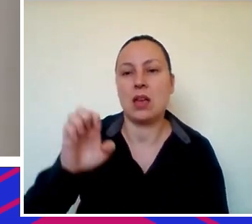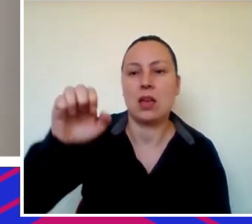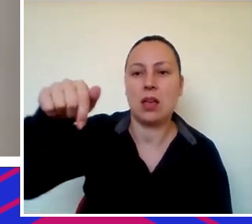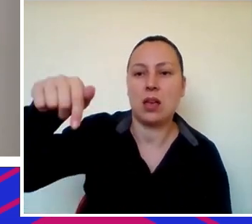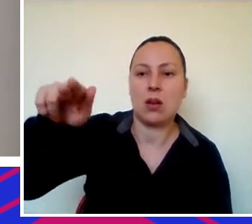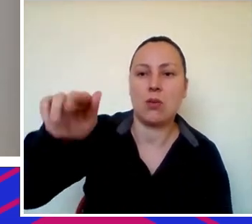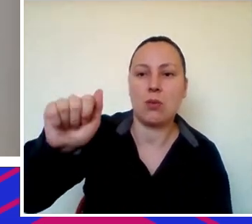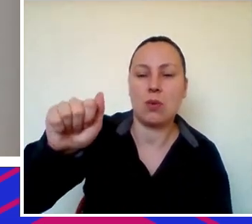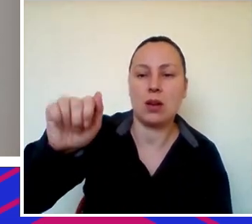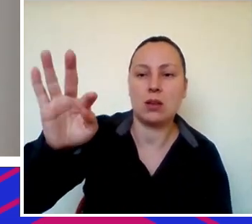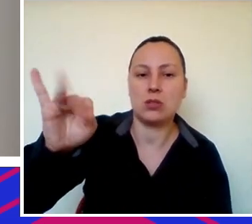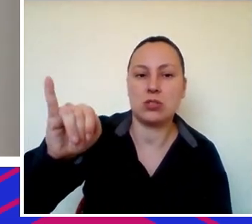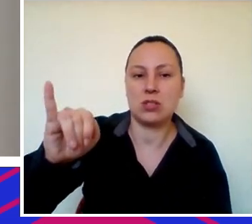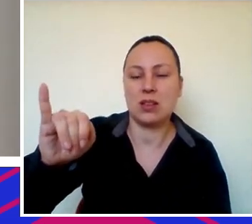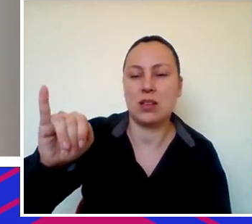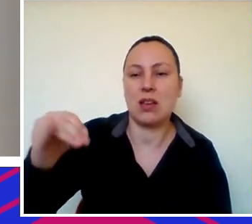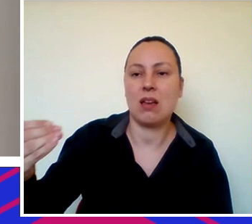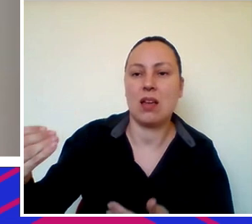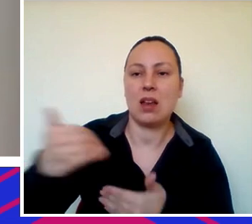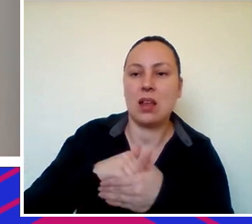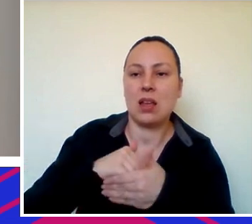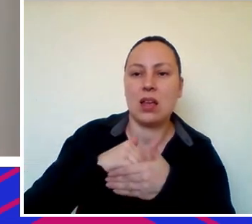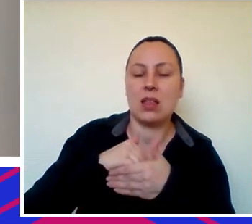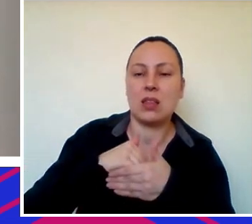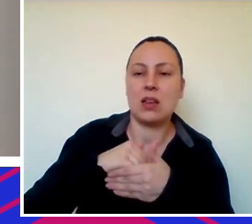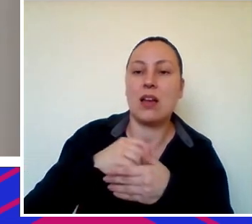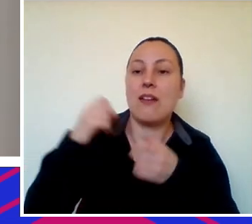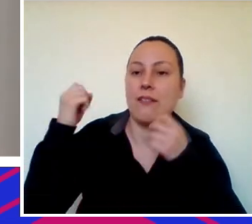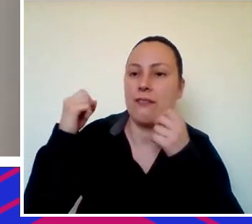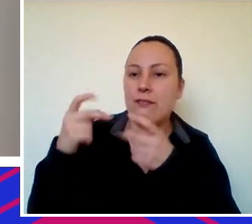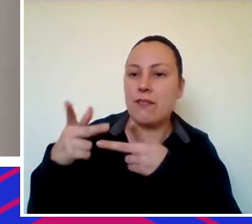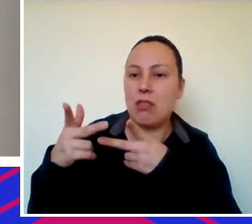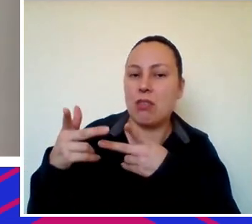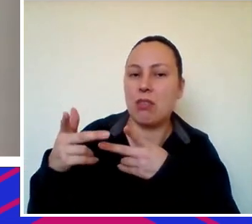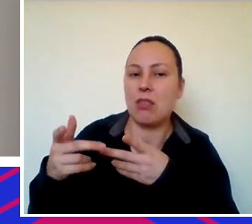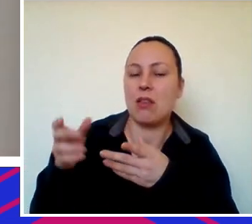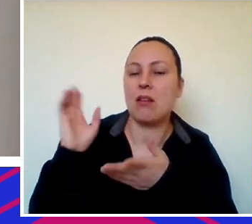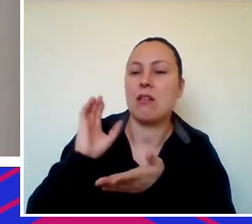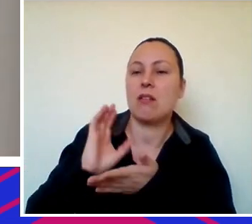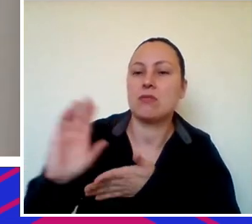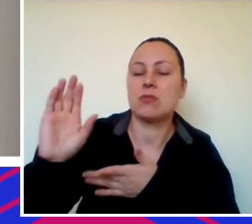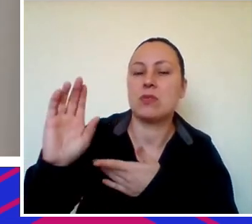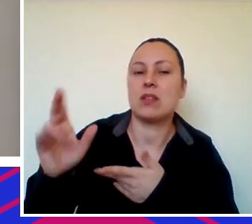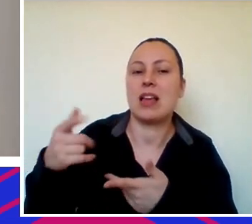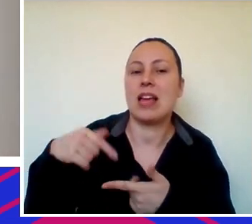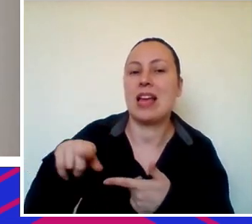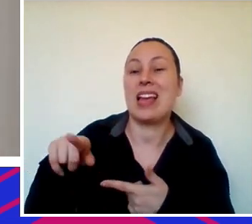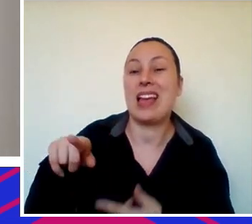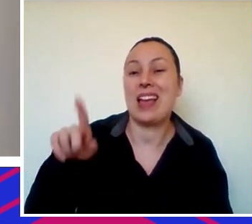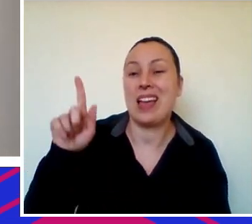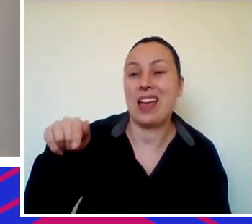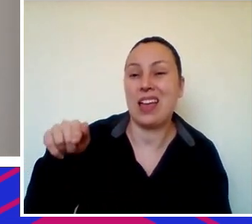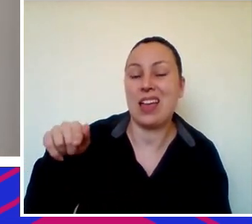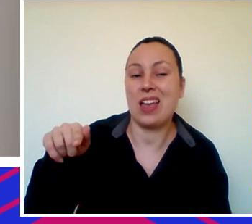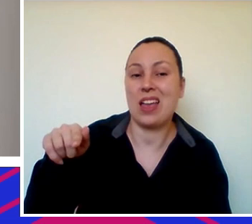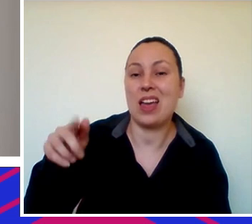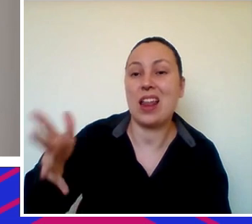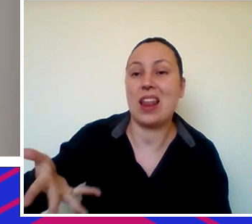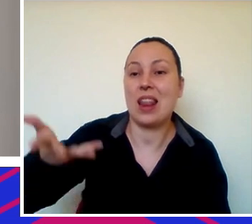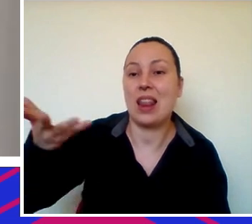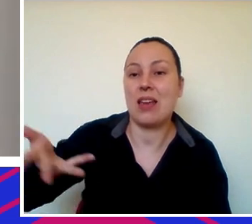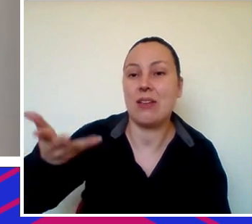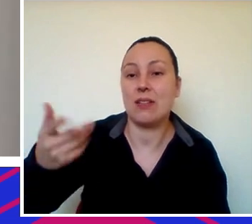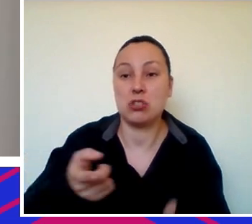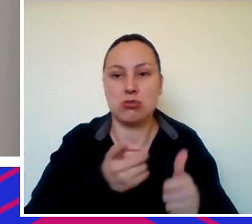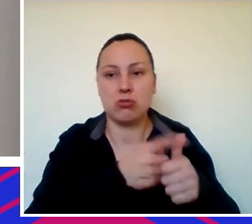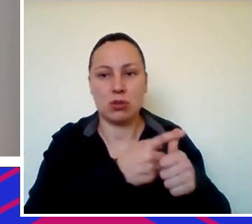lá na frente na hora da venda do desinvestimento etc de uma maneira muito mais leve a